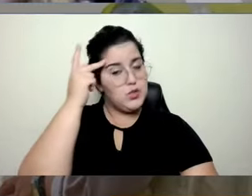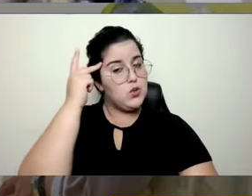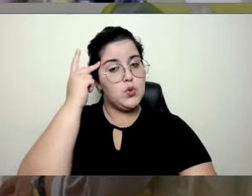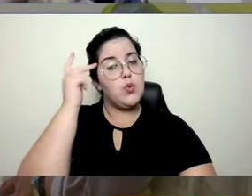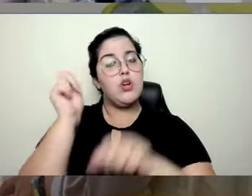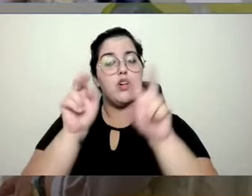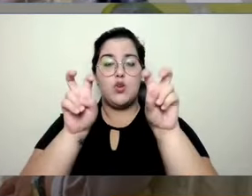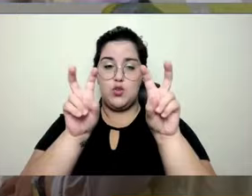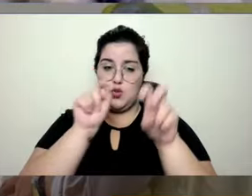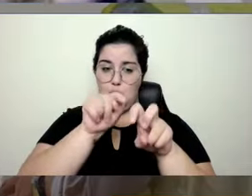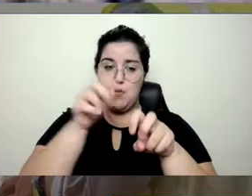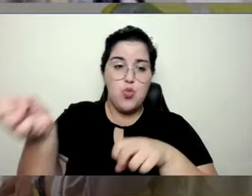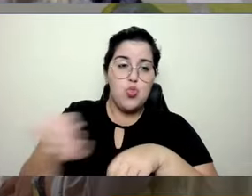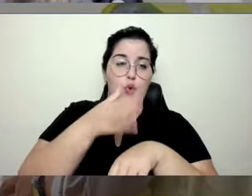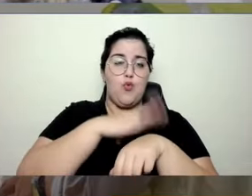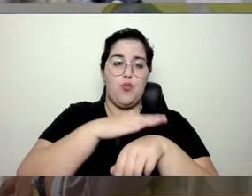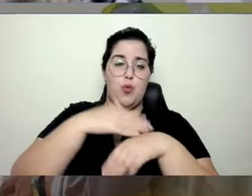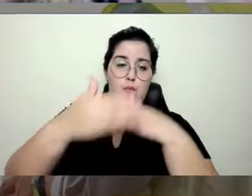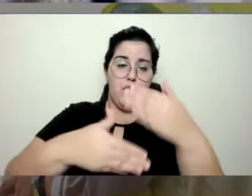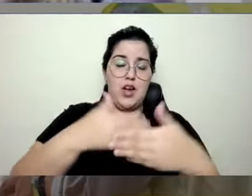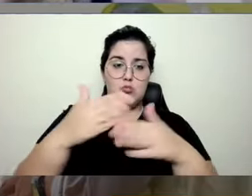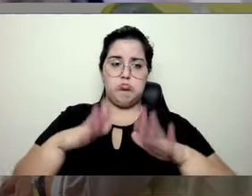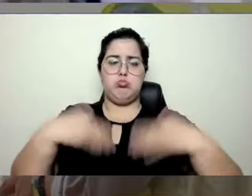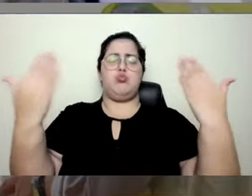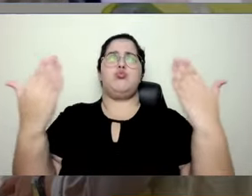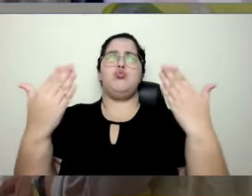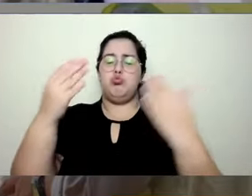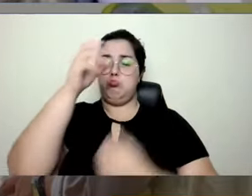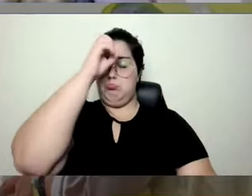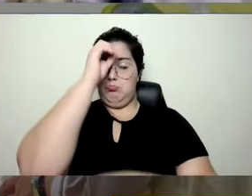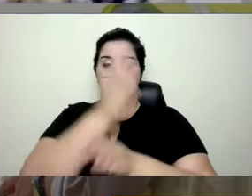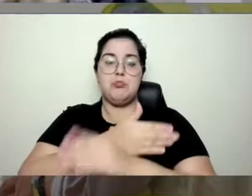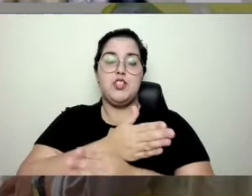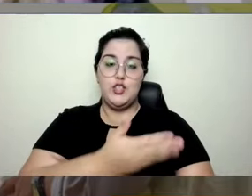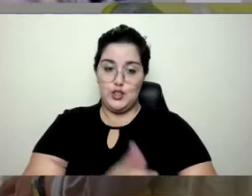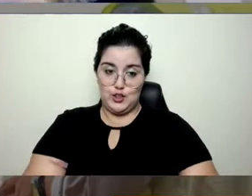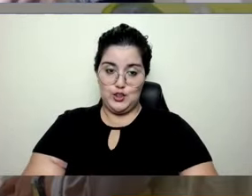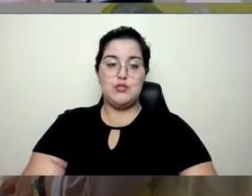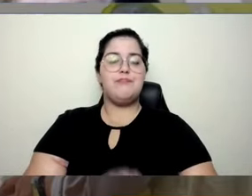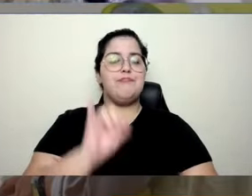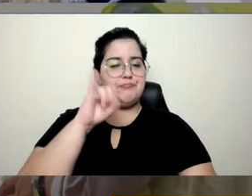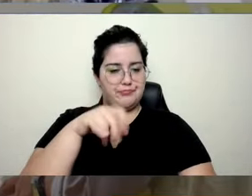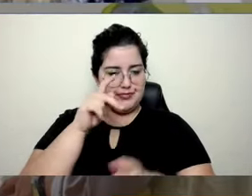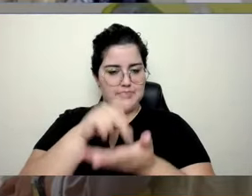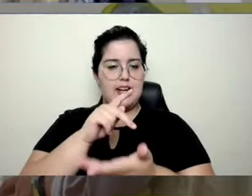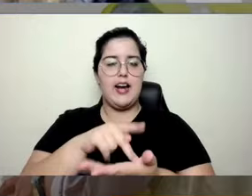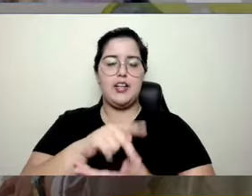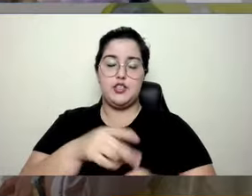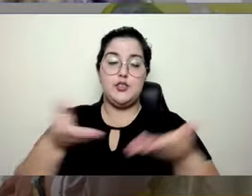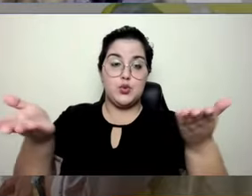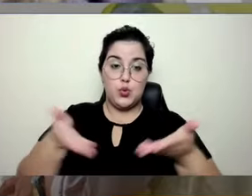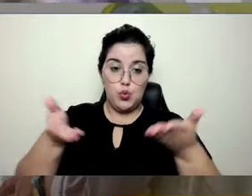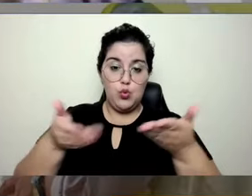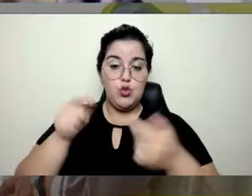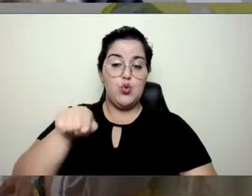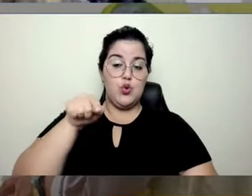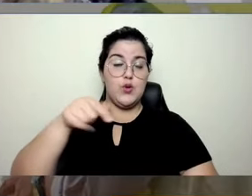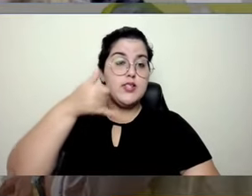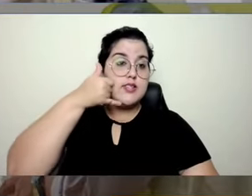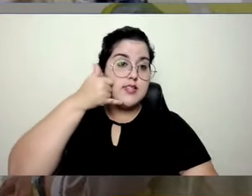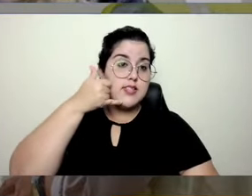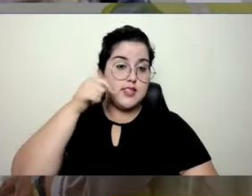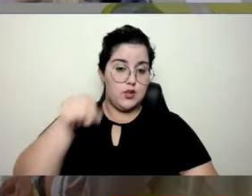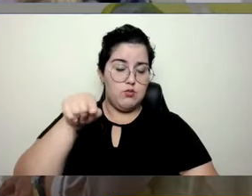tendências, você começa a se assustar com o que existe por aí. Então, hoje, o celular é uma extensão